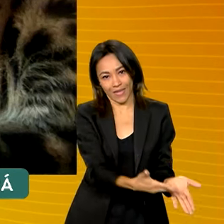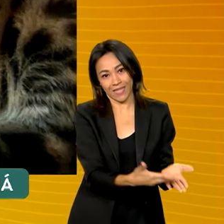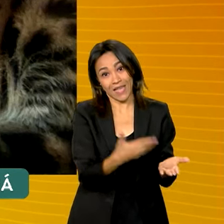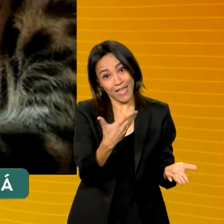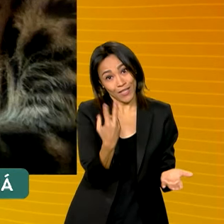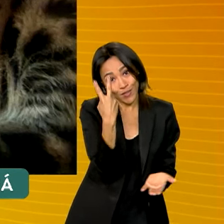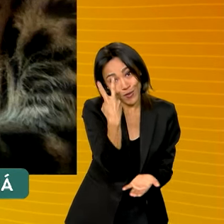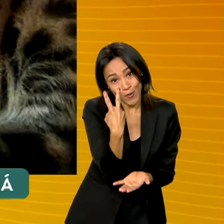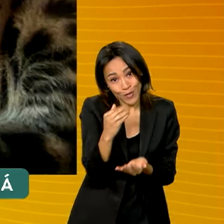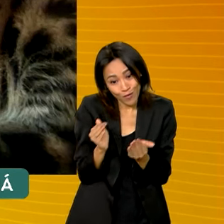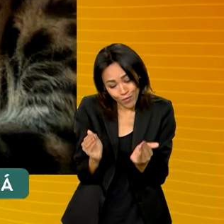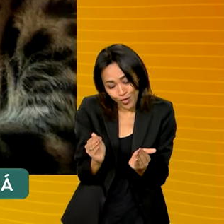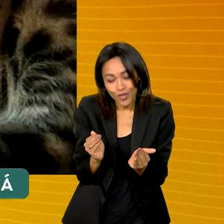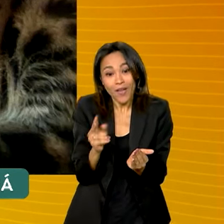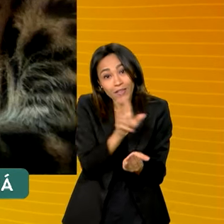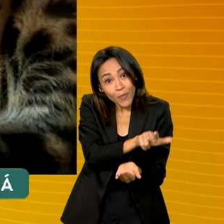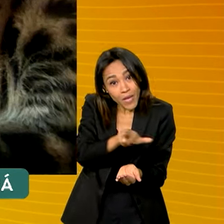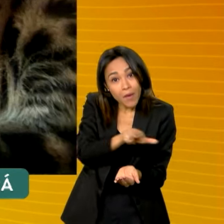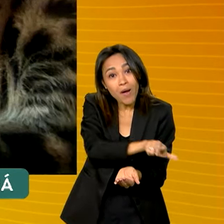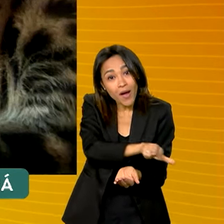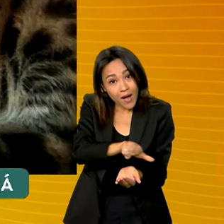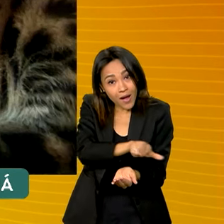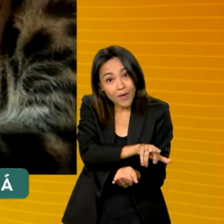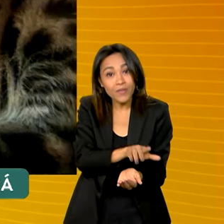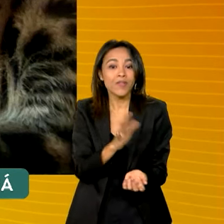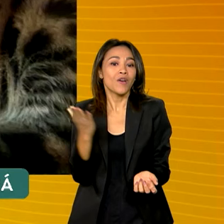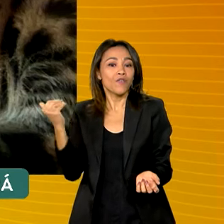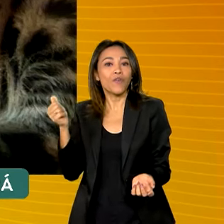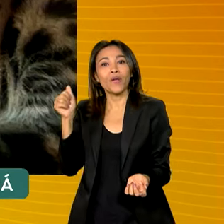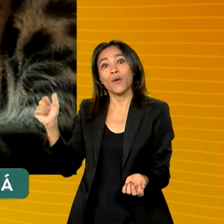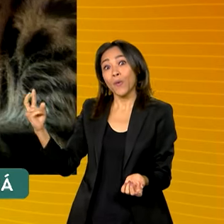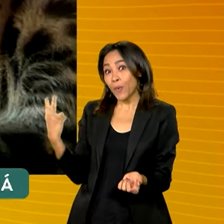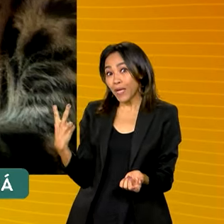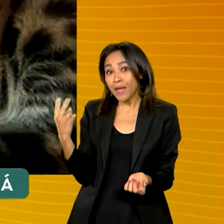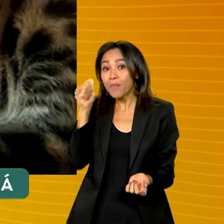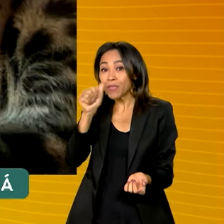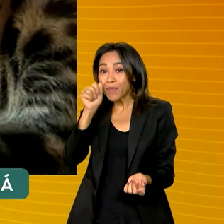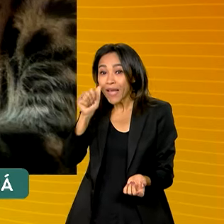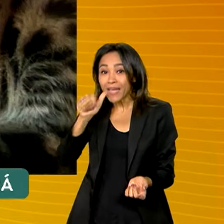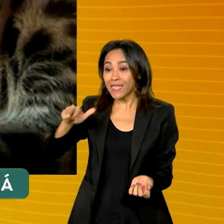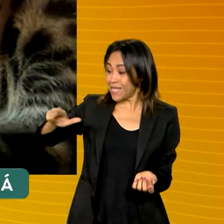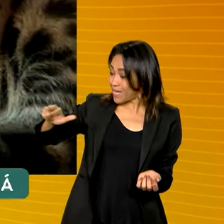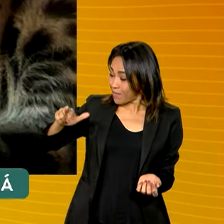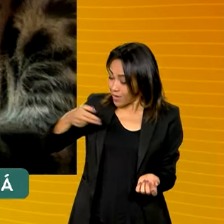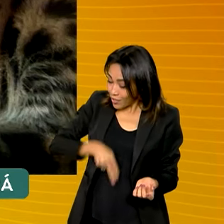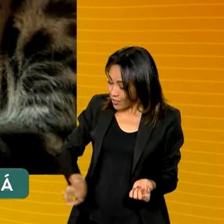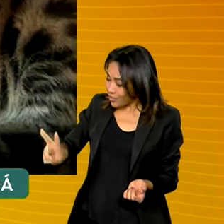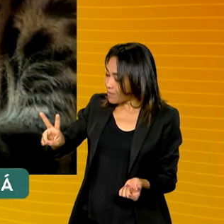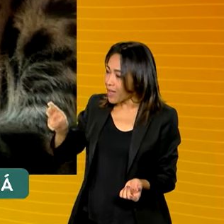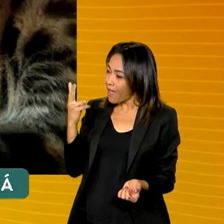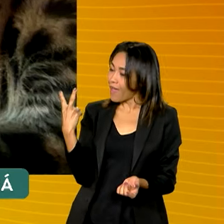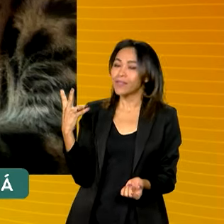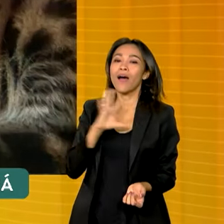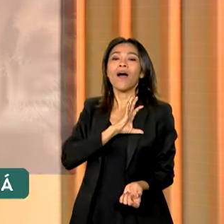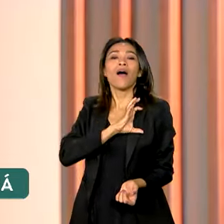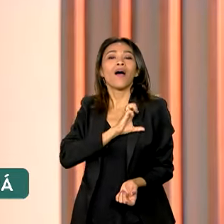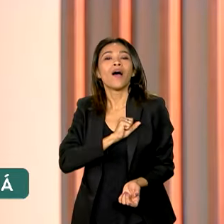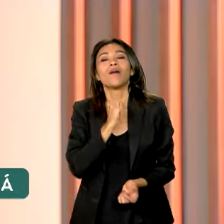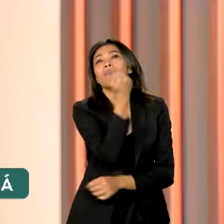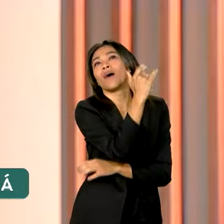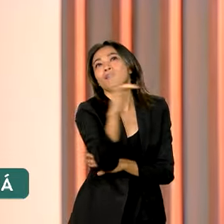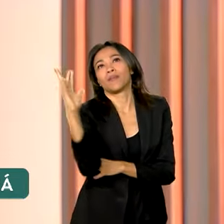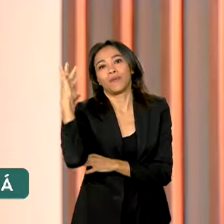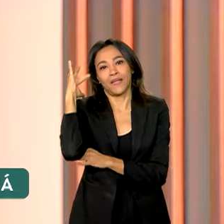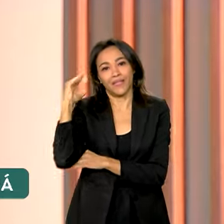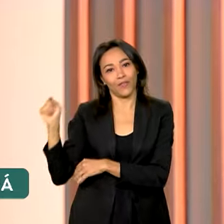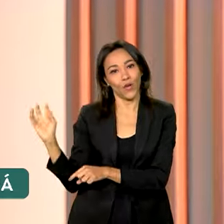esses dois filhotinhos, que são irmãos, foram resgatados por uma dupla de irmãs gêmeas apaixonadas pela natureza. A